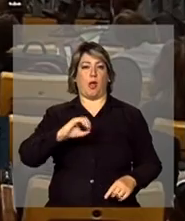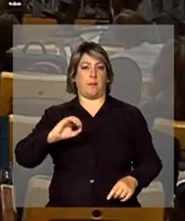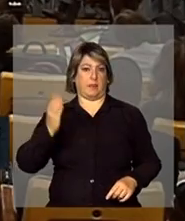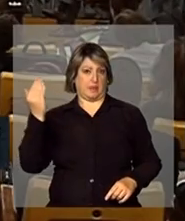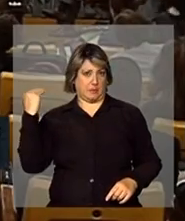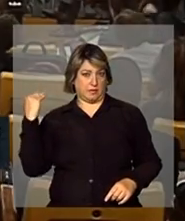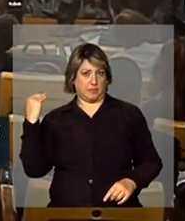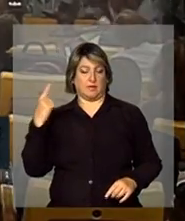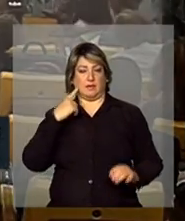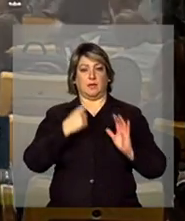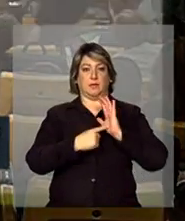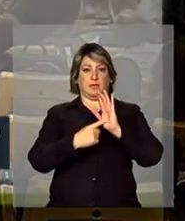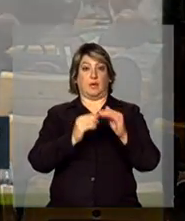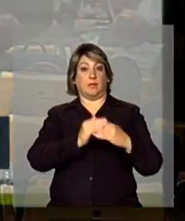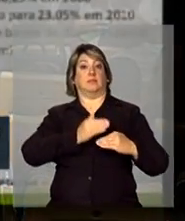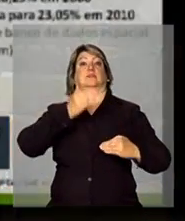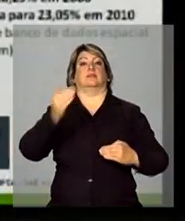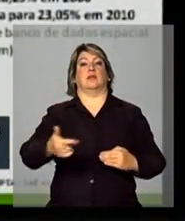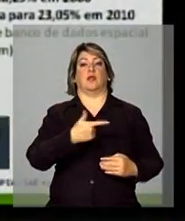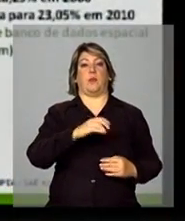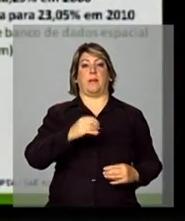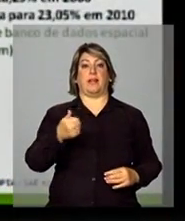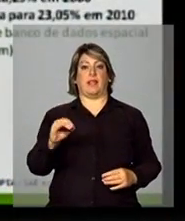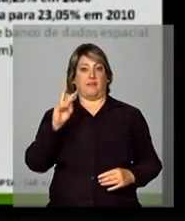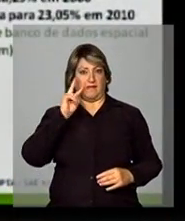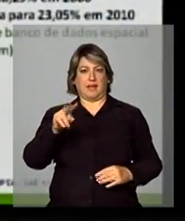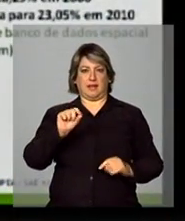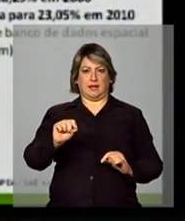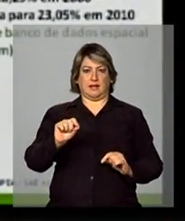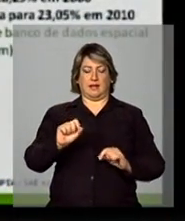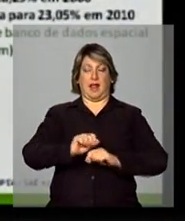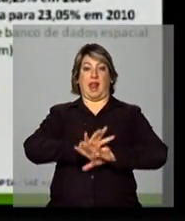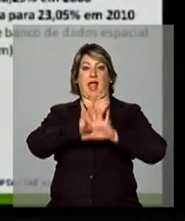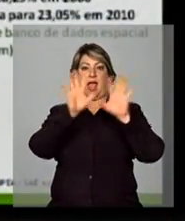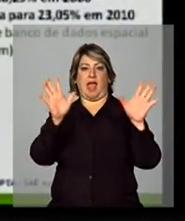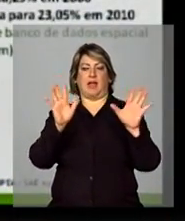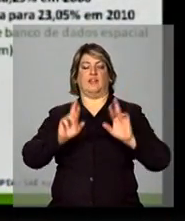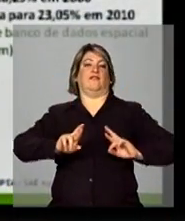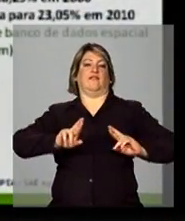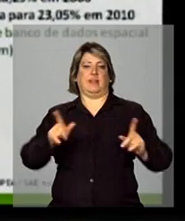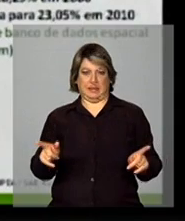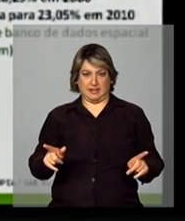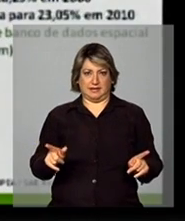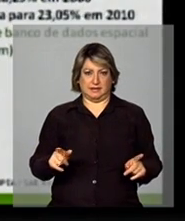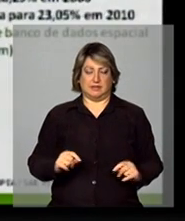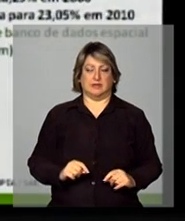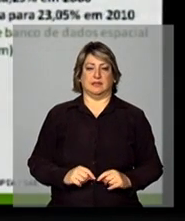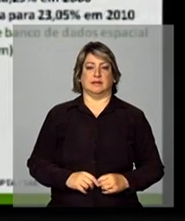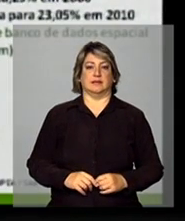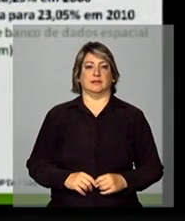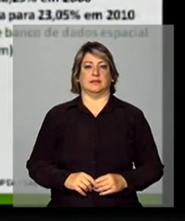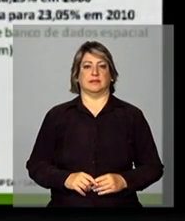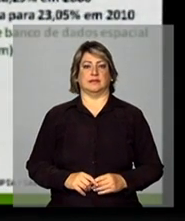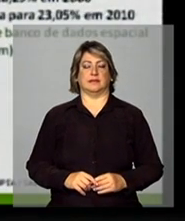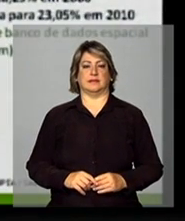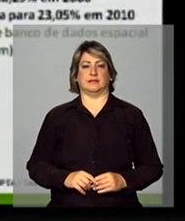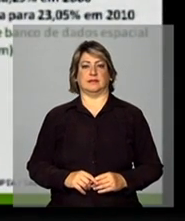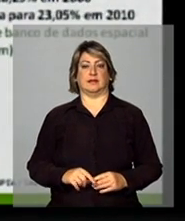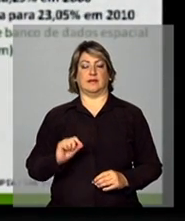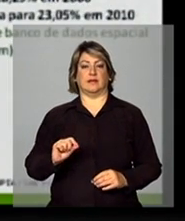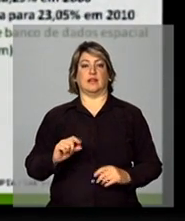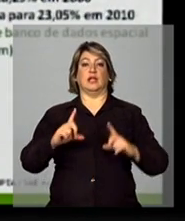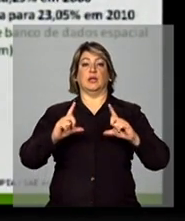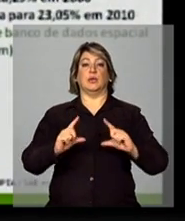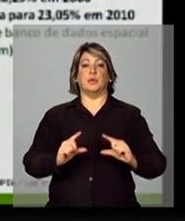vou passar o mapa para 2010, a vê que o mapa fica bem mais claro. Então, cai a